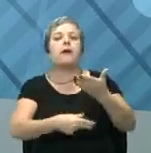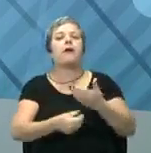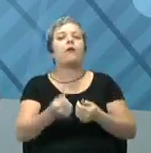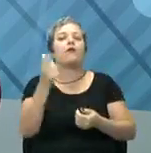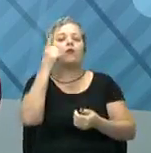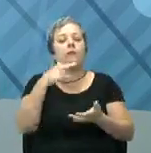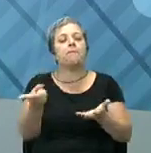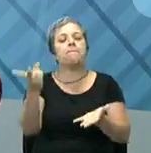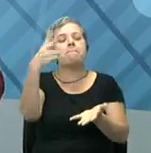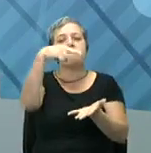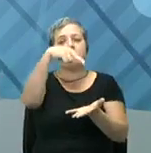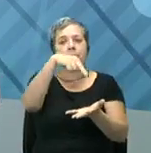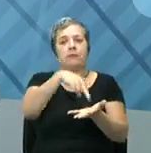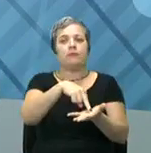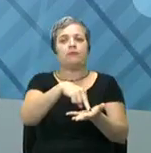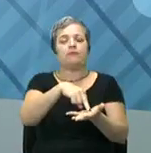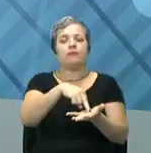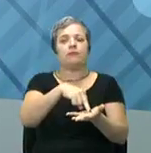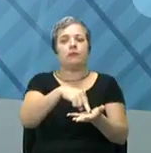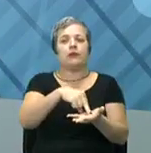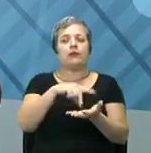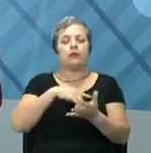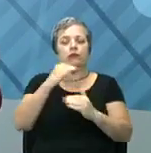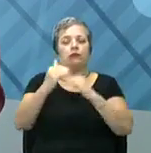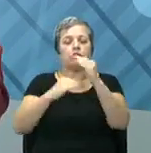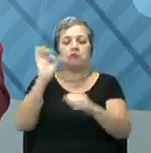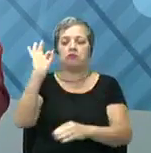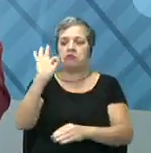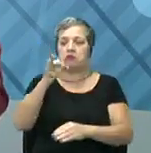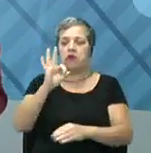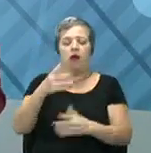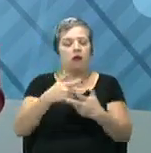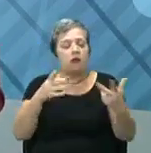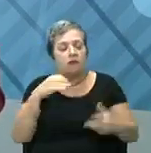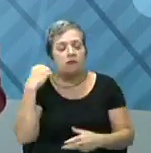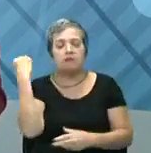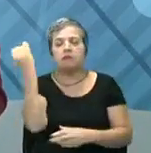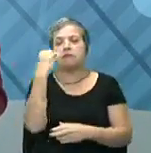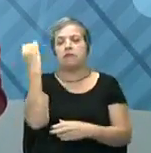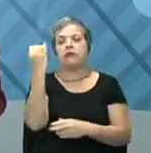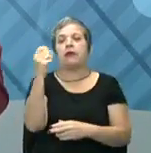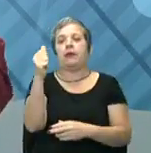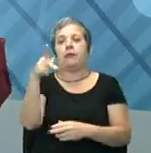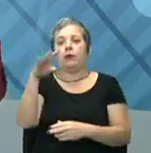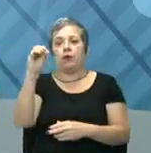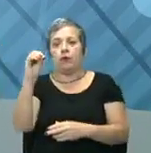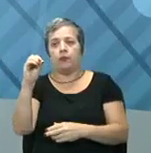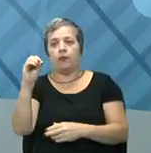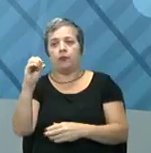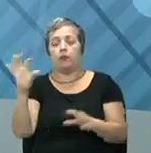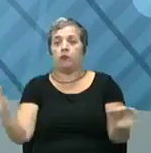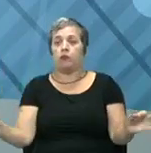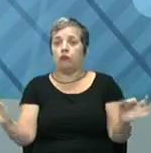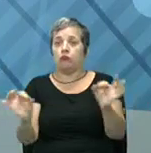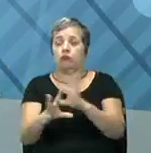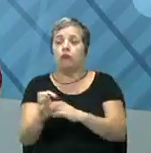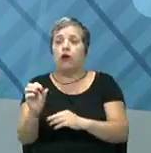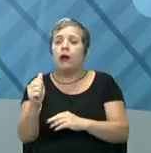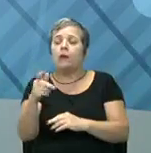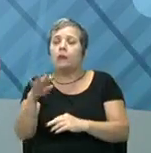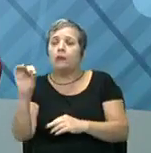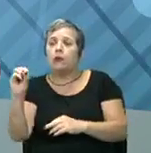processo, para eles terem um desempenho adequado. Esse é um ponto fundamental da APO. Terminamos a APO,